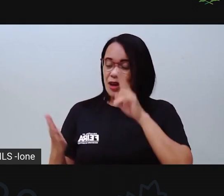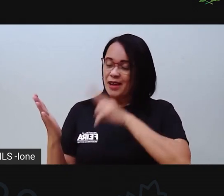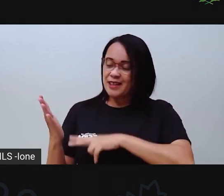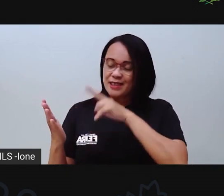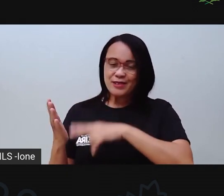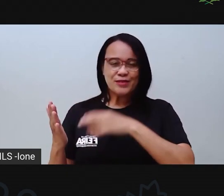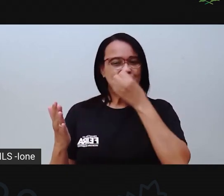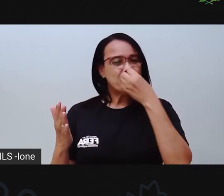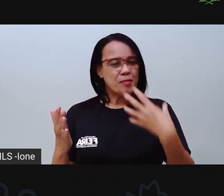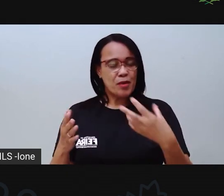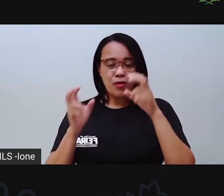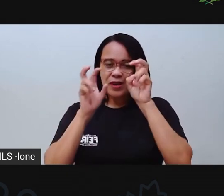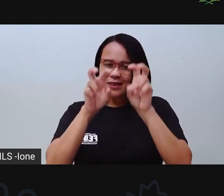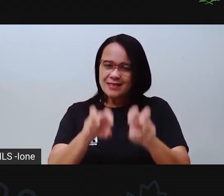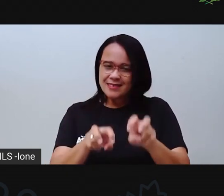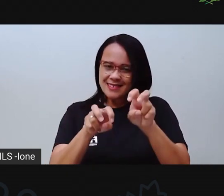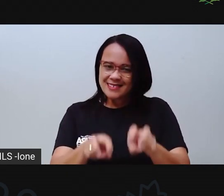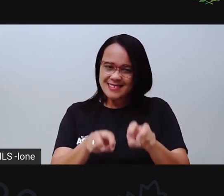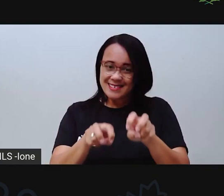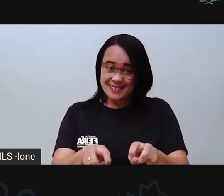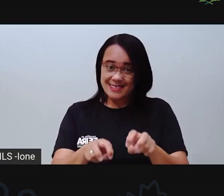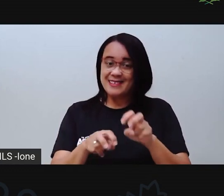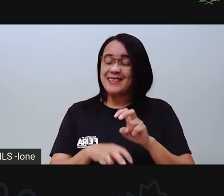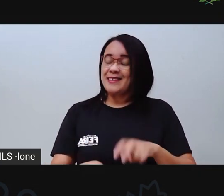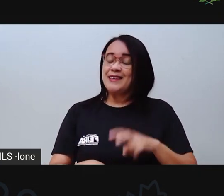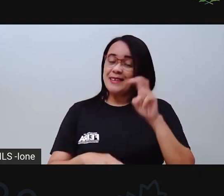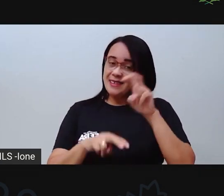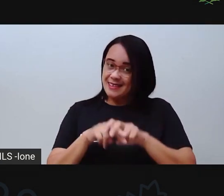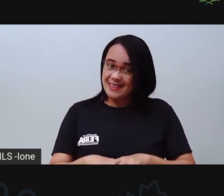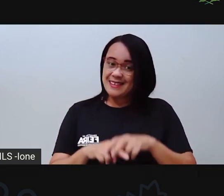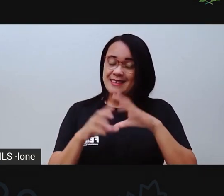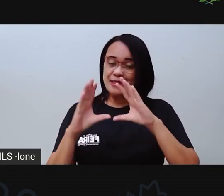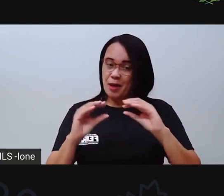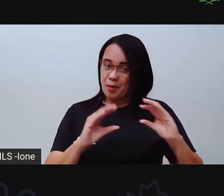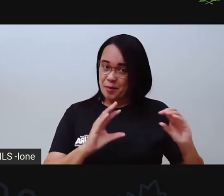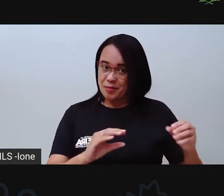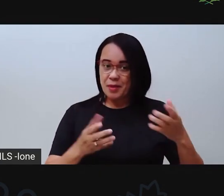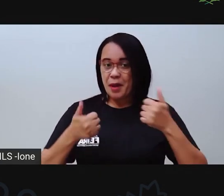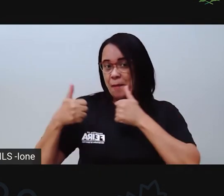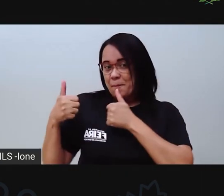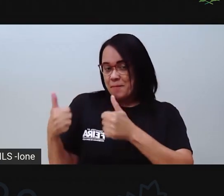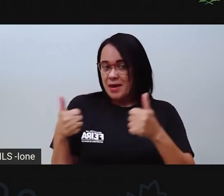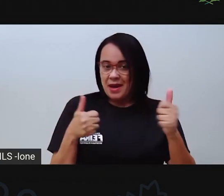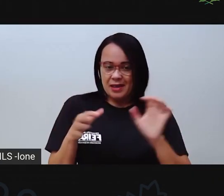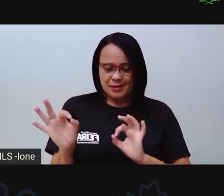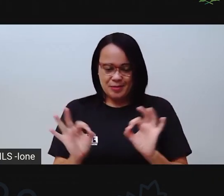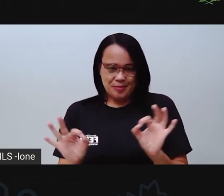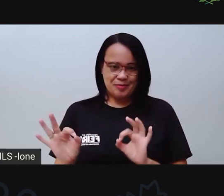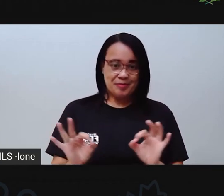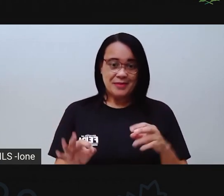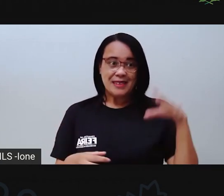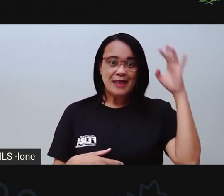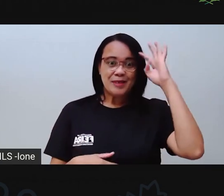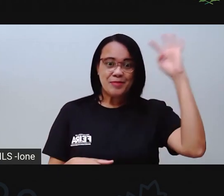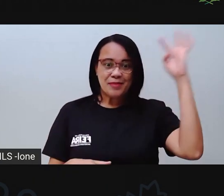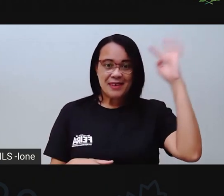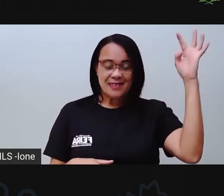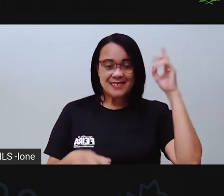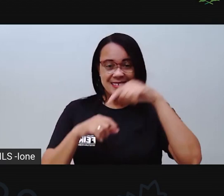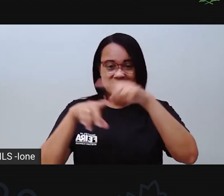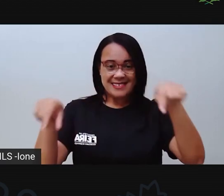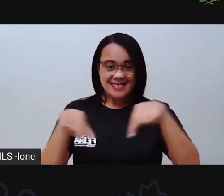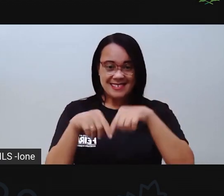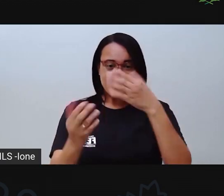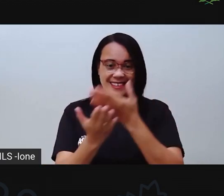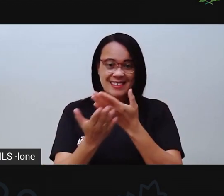então já senta aí bem confortável, não é aquele combinado que a Pró fez com vocês, para vocês imaginarem que estão lá na sala de aula, com as